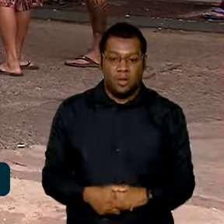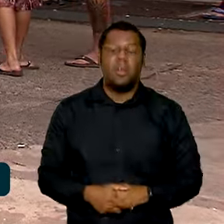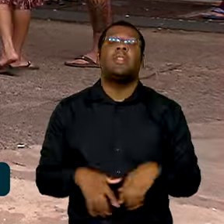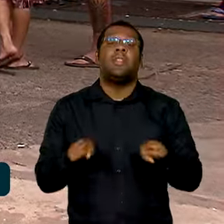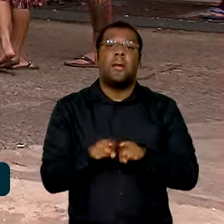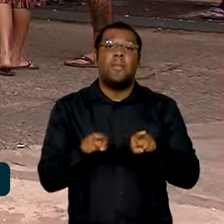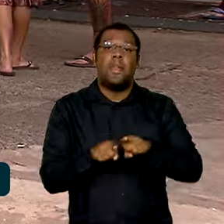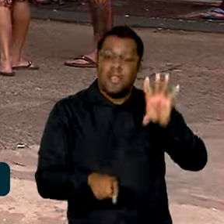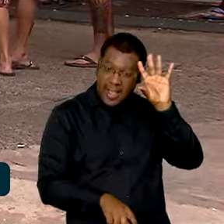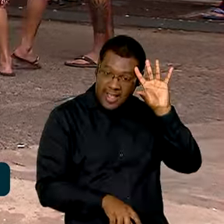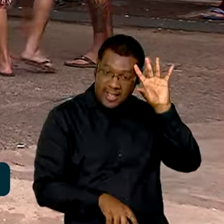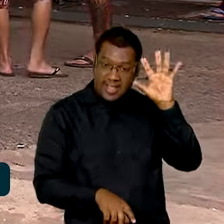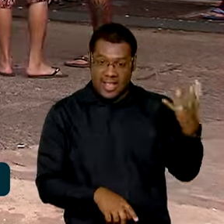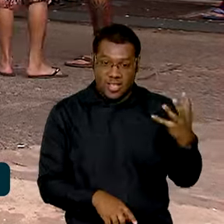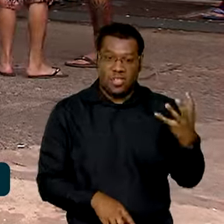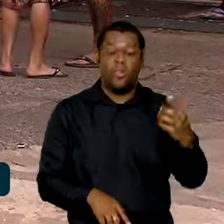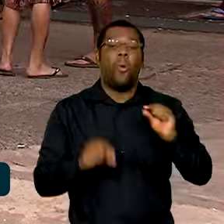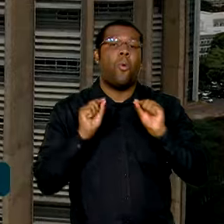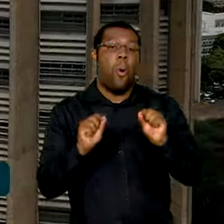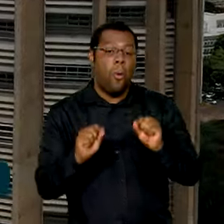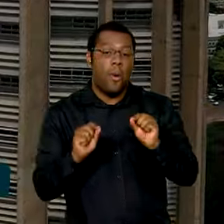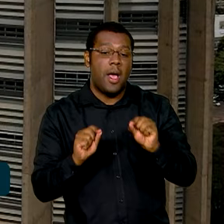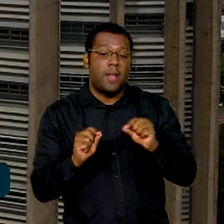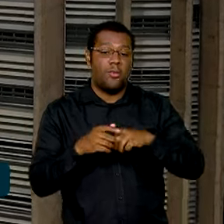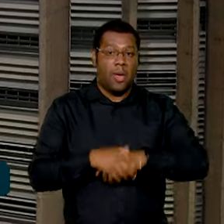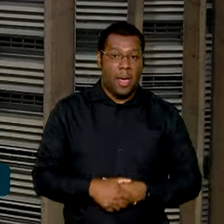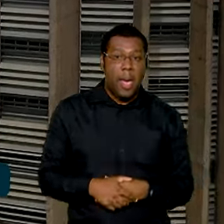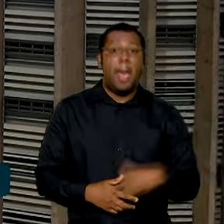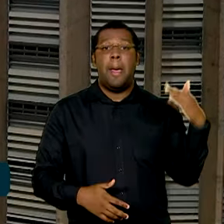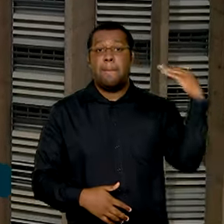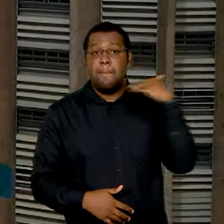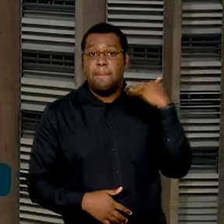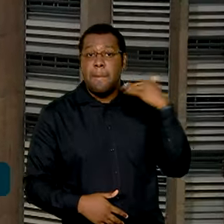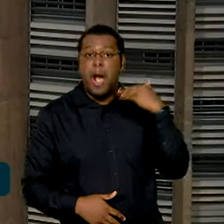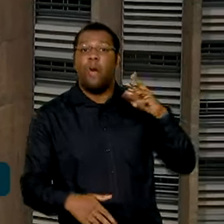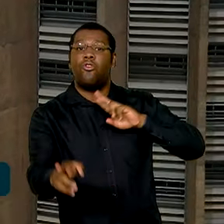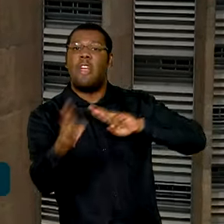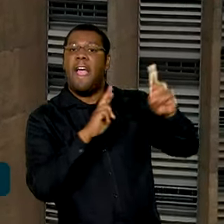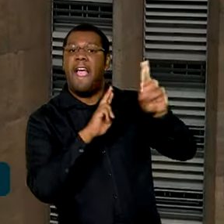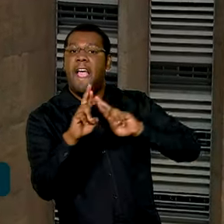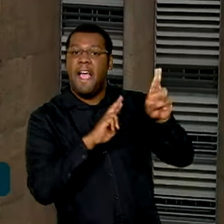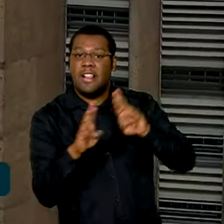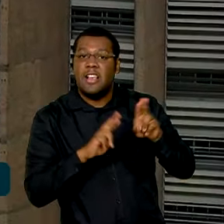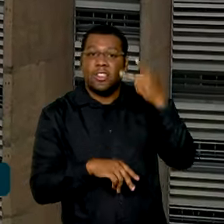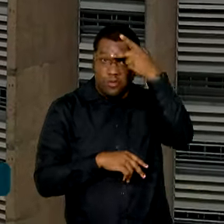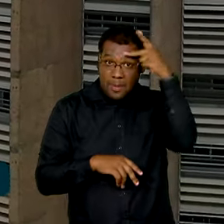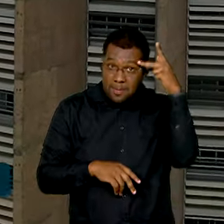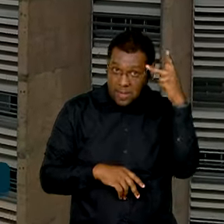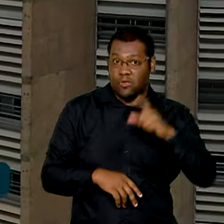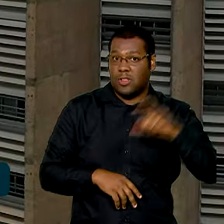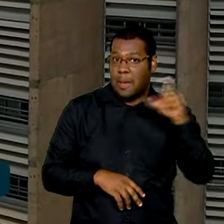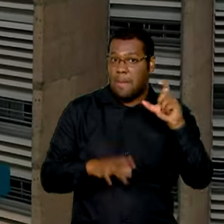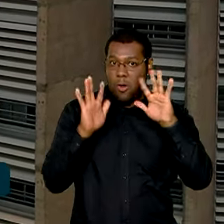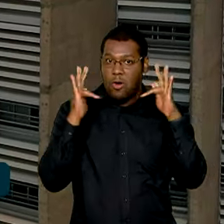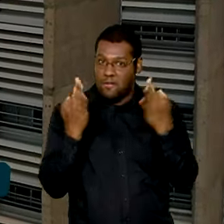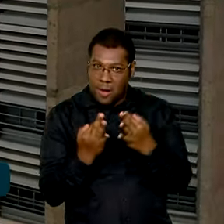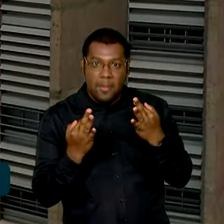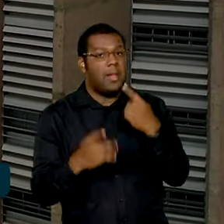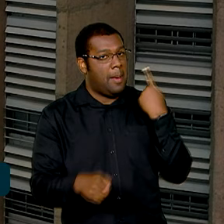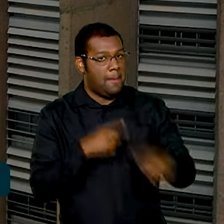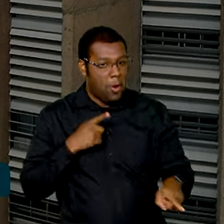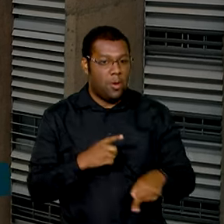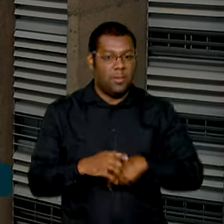estabelecido o que fica proibido na relação do banco com os beneficiários, como a indução de compra de produtos